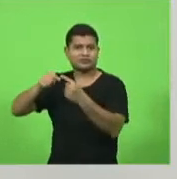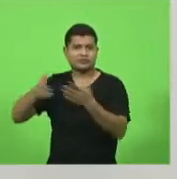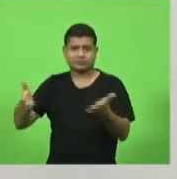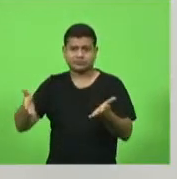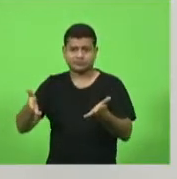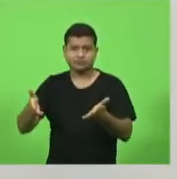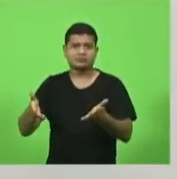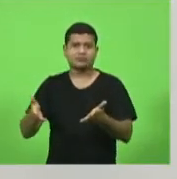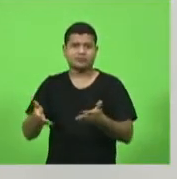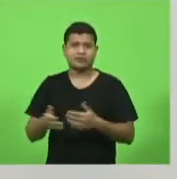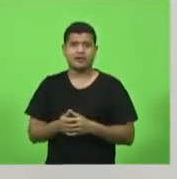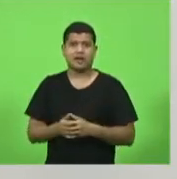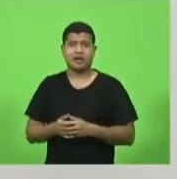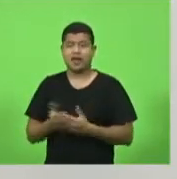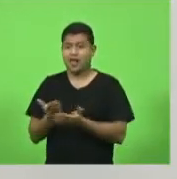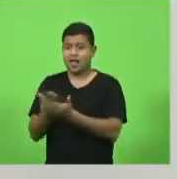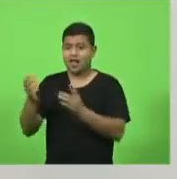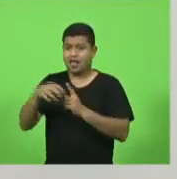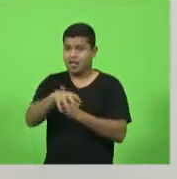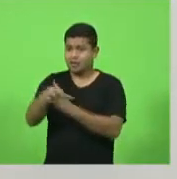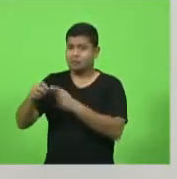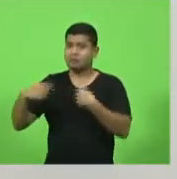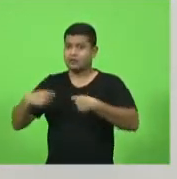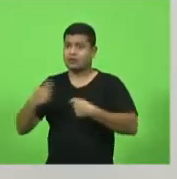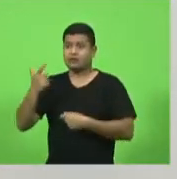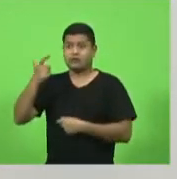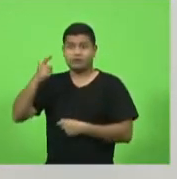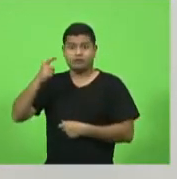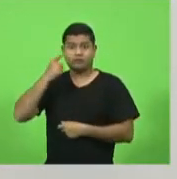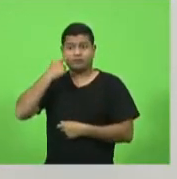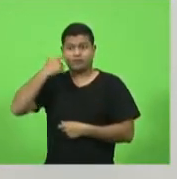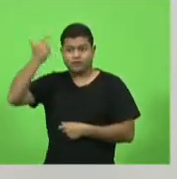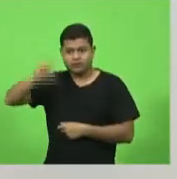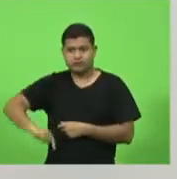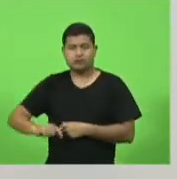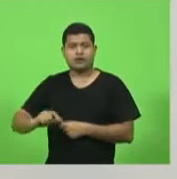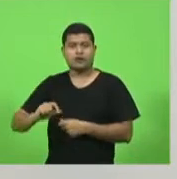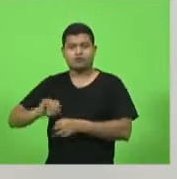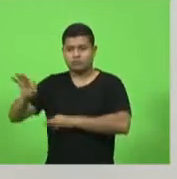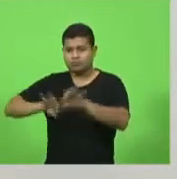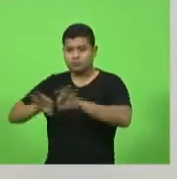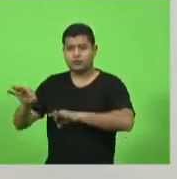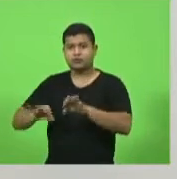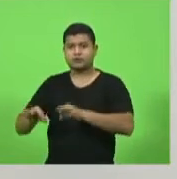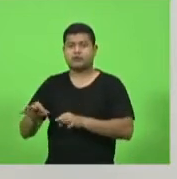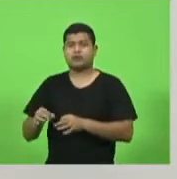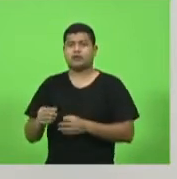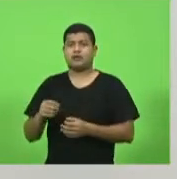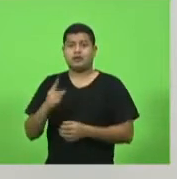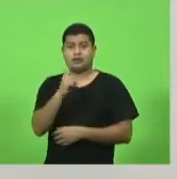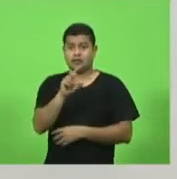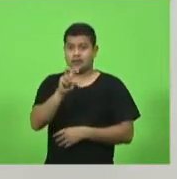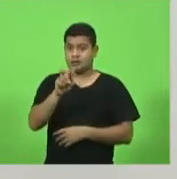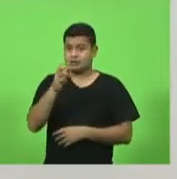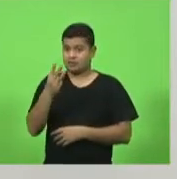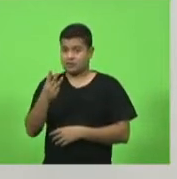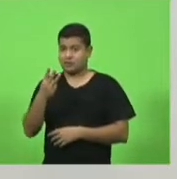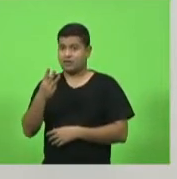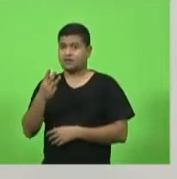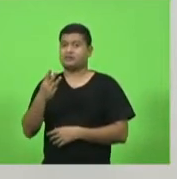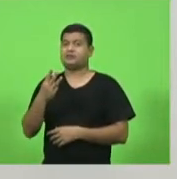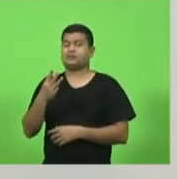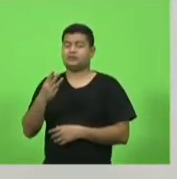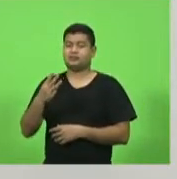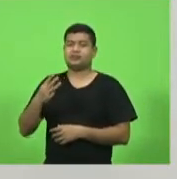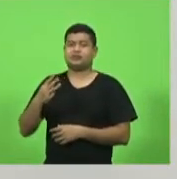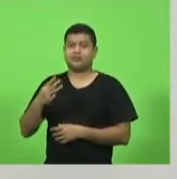E essa distribuição, ela vai ter que ser refeita novamente. Injustiça a 153 municípios, injustiça